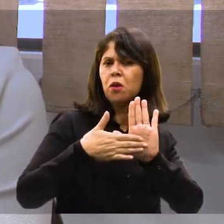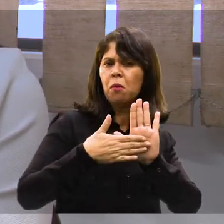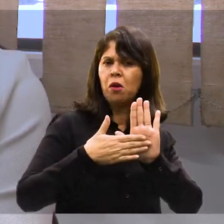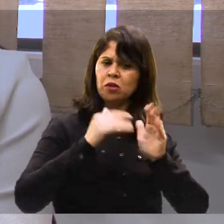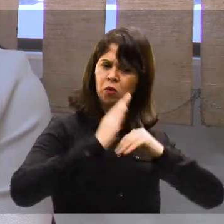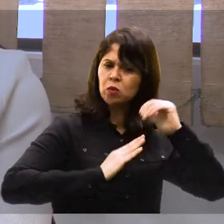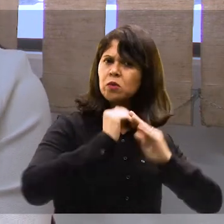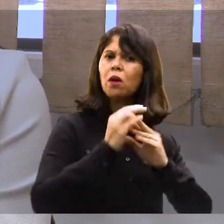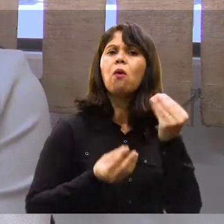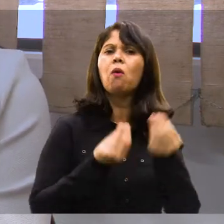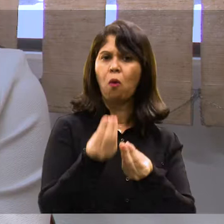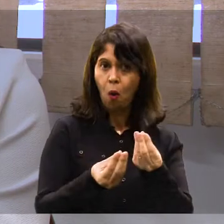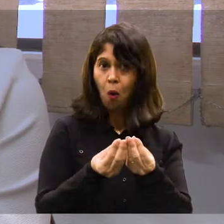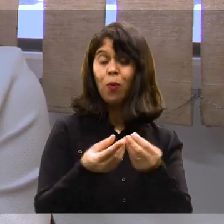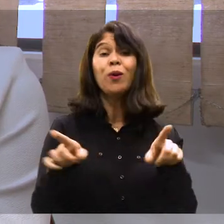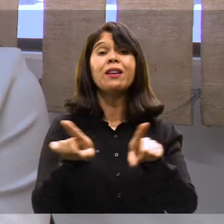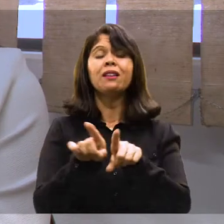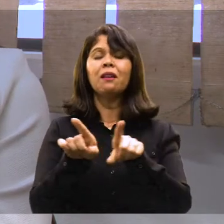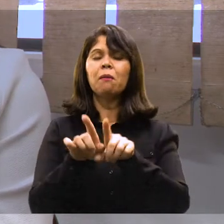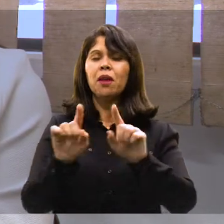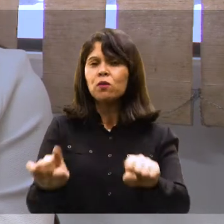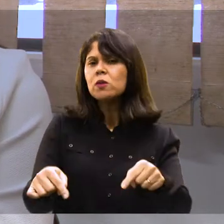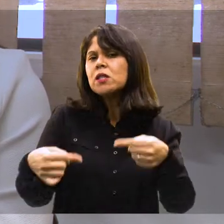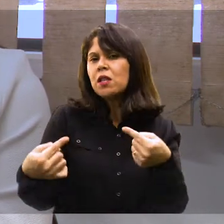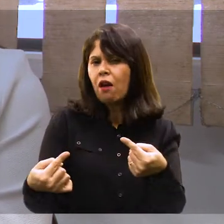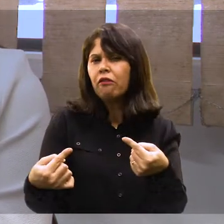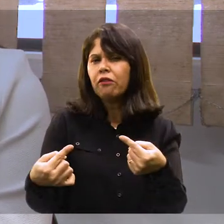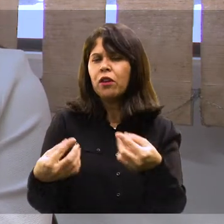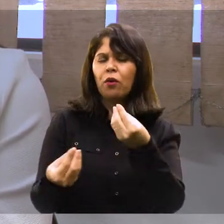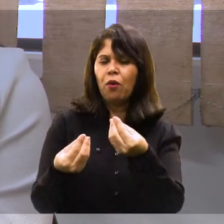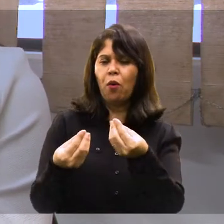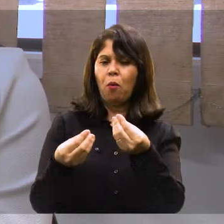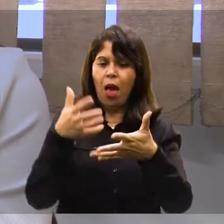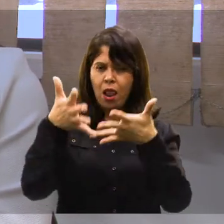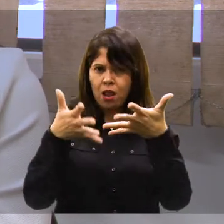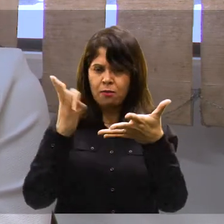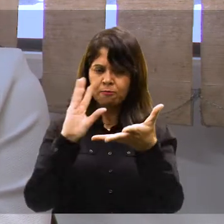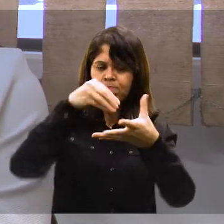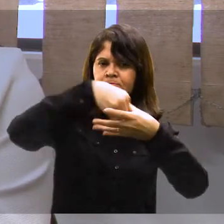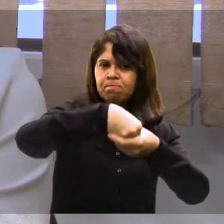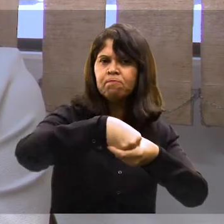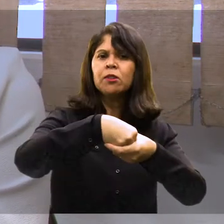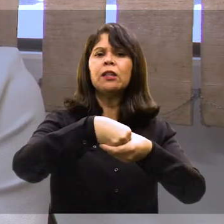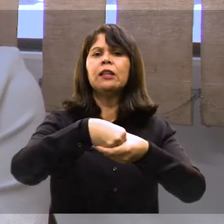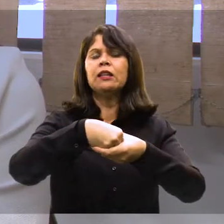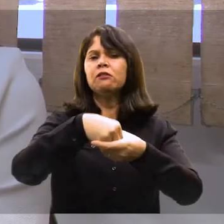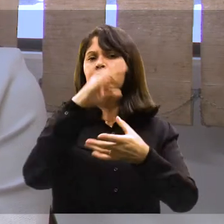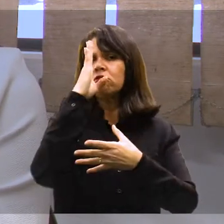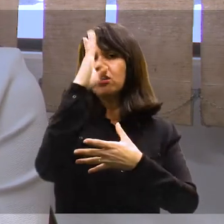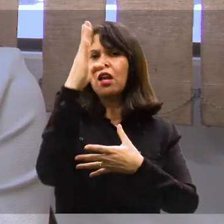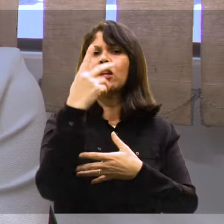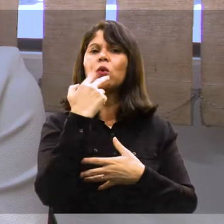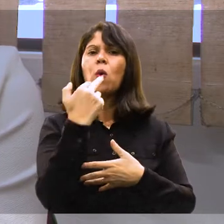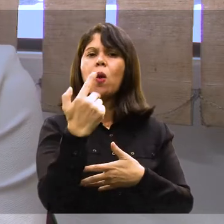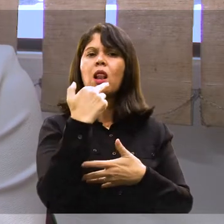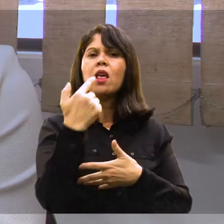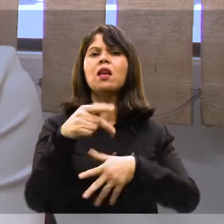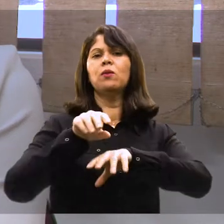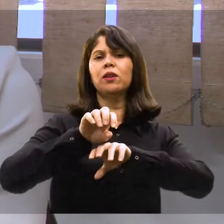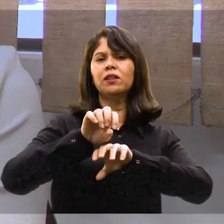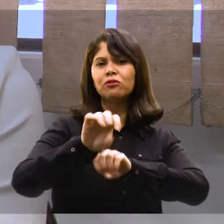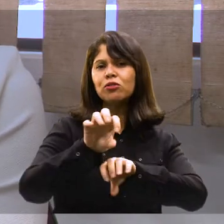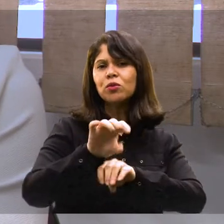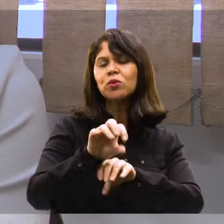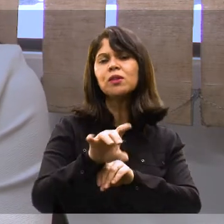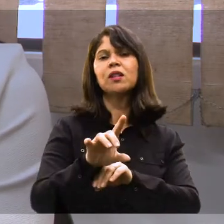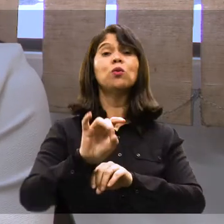construídos e o desafio que é fazer a inserção da libras como uma língua de instrução